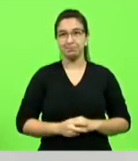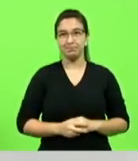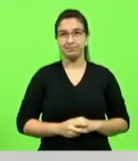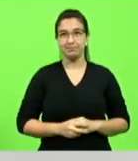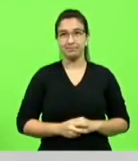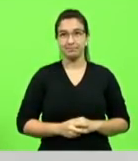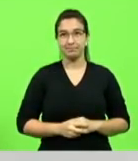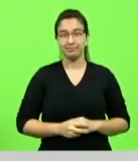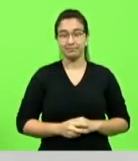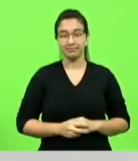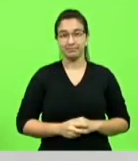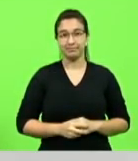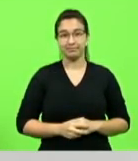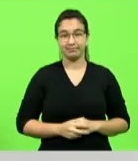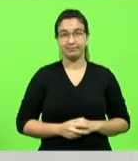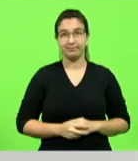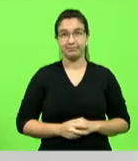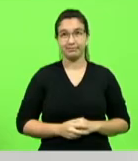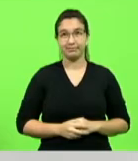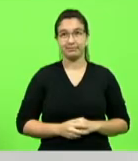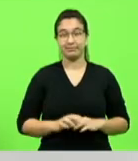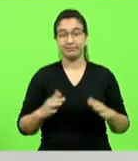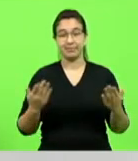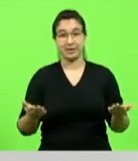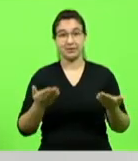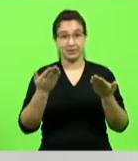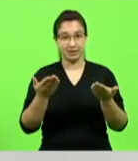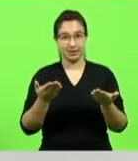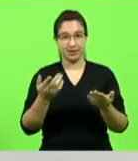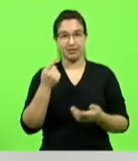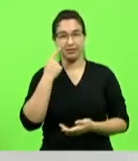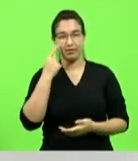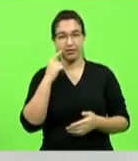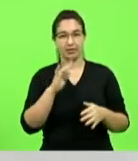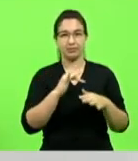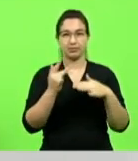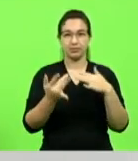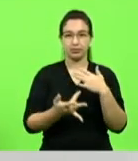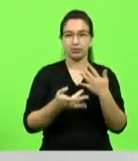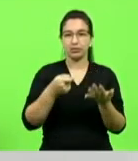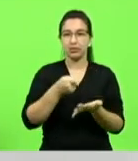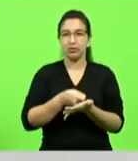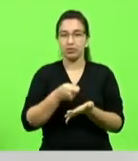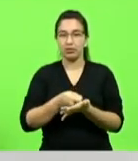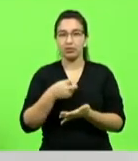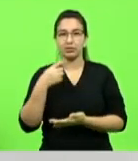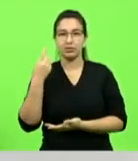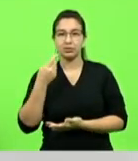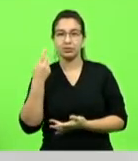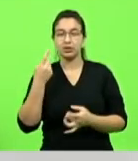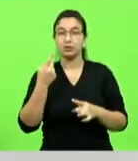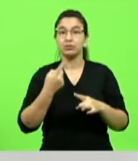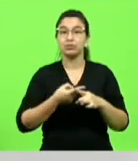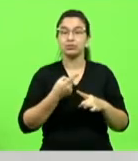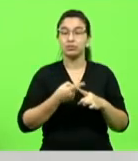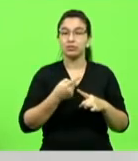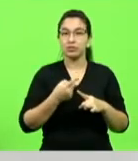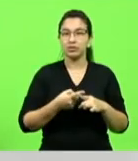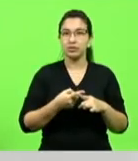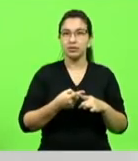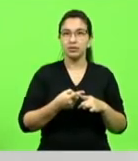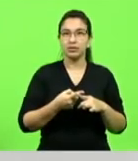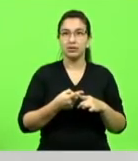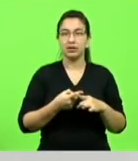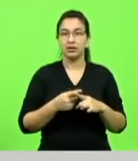impressionante então para você que entra nas nossas redes sociais ou que cobram os deputados na rua porque do